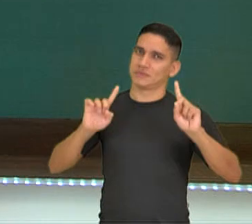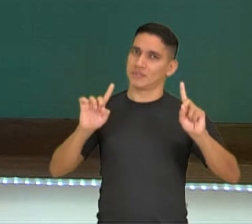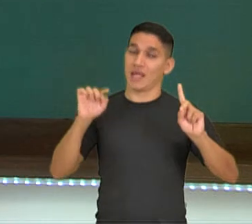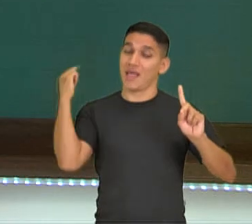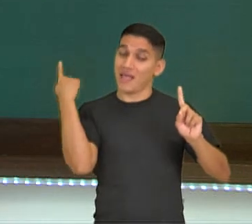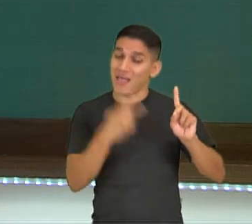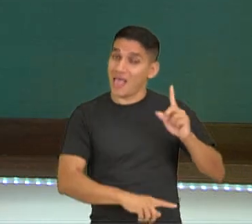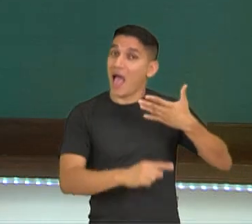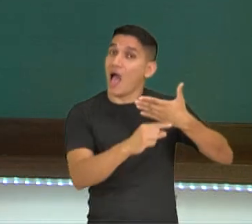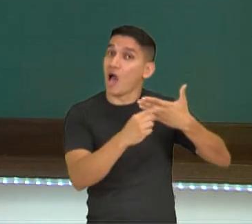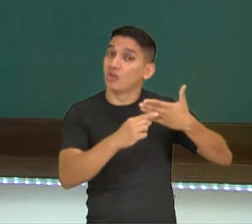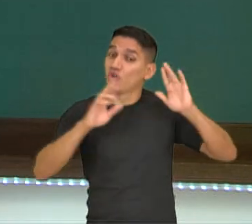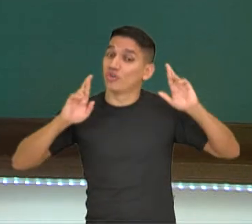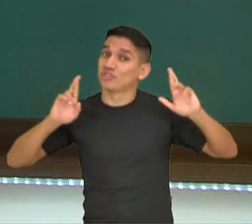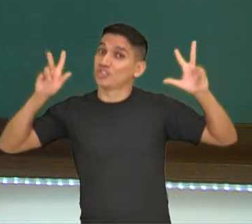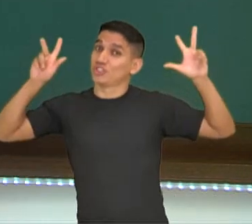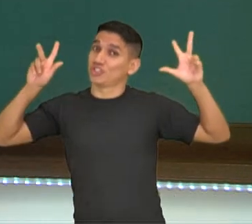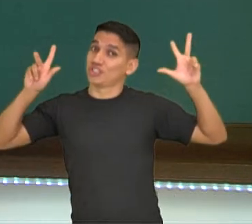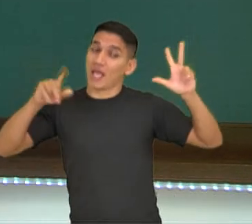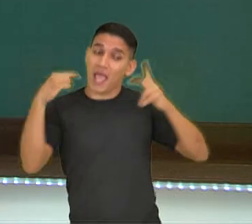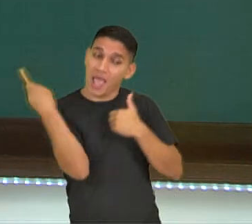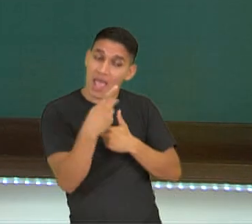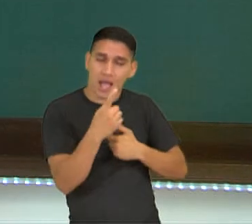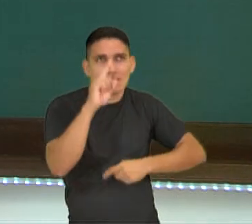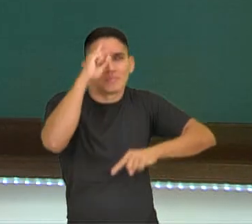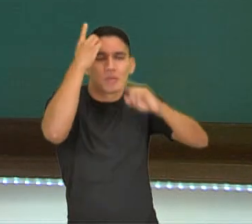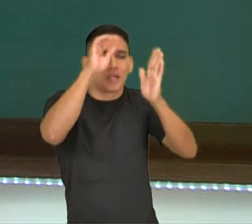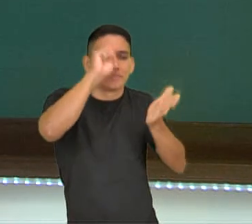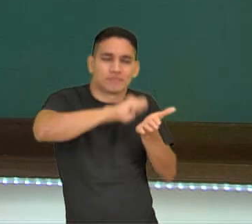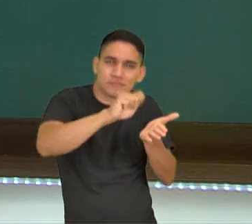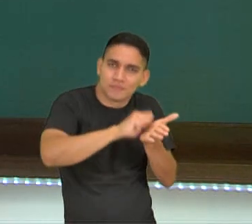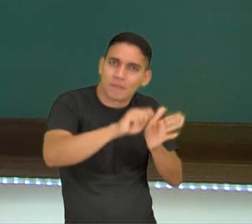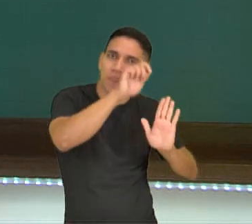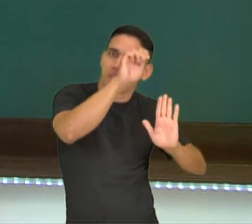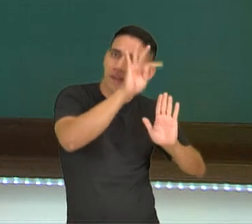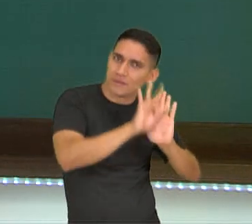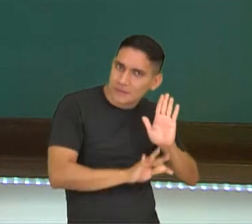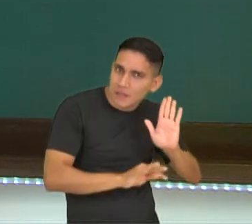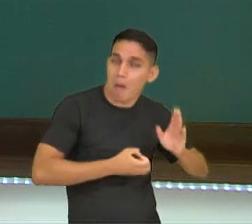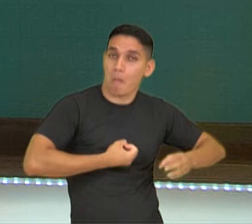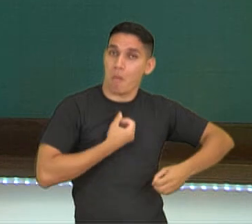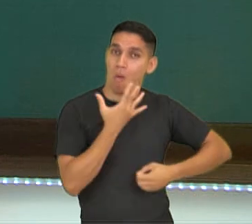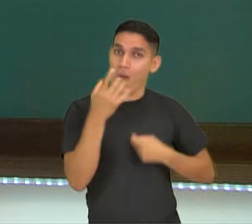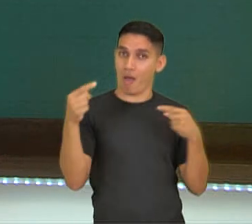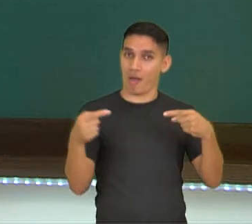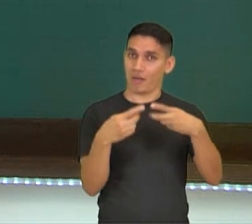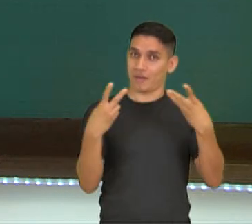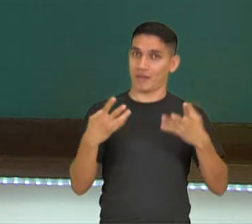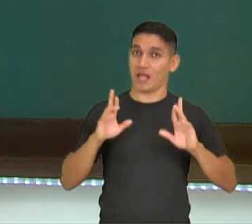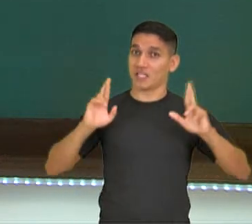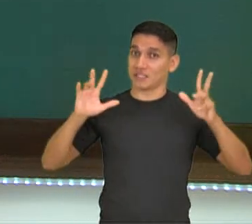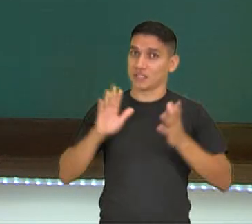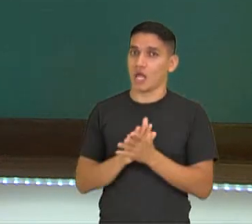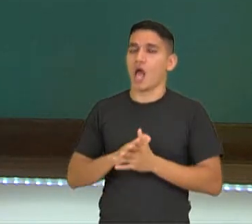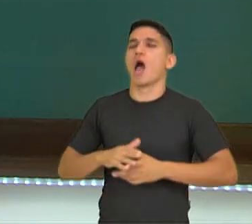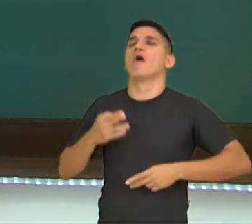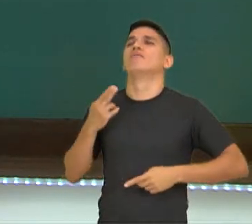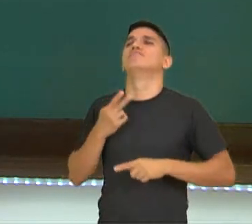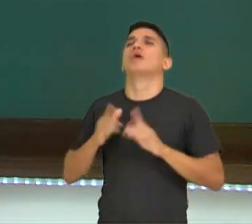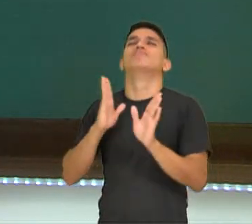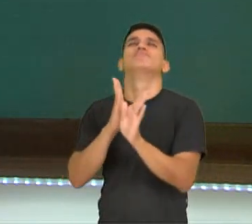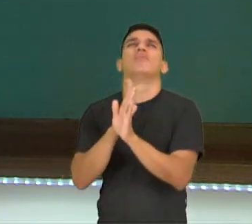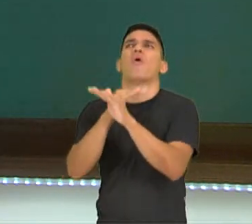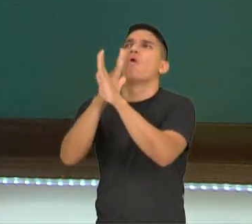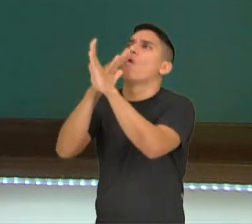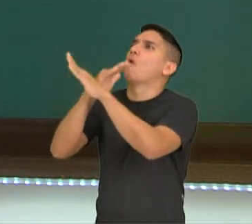é a autora do poema. Não é o eu poético. eu lírico. Tanto que aqui fala vagava desnudo.